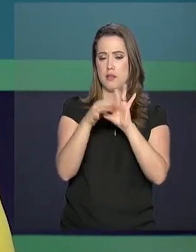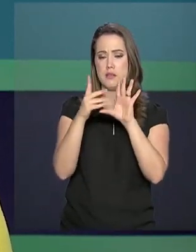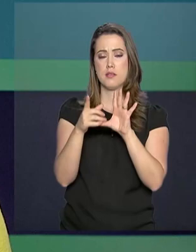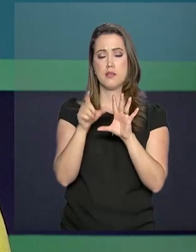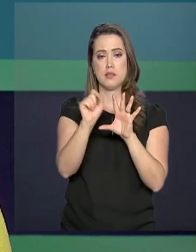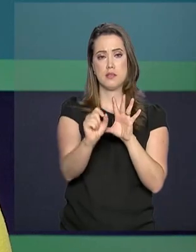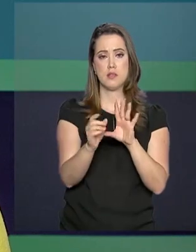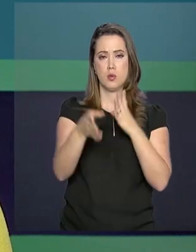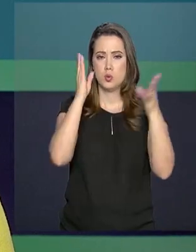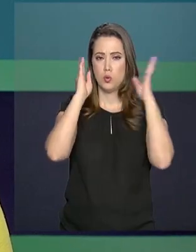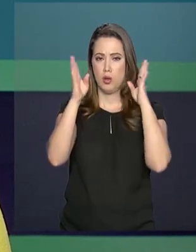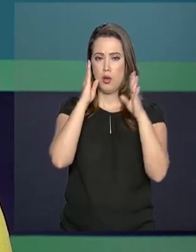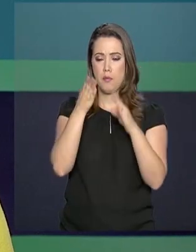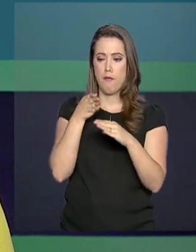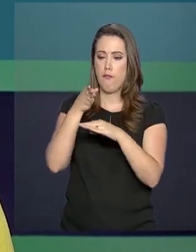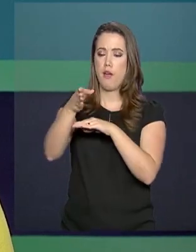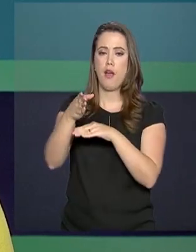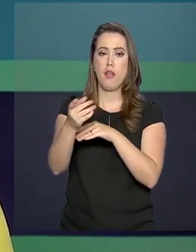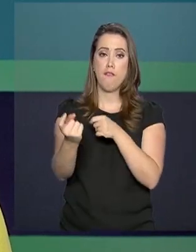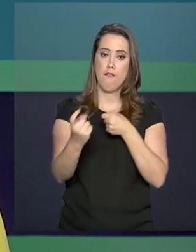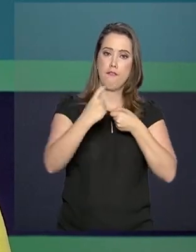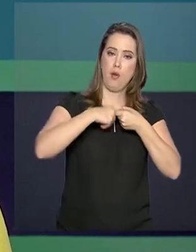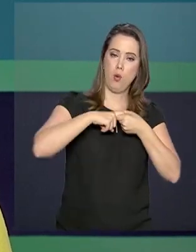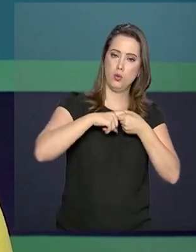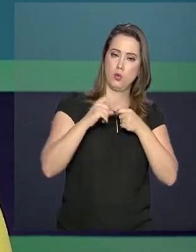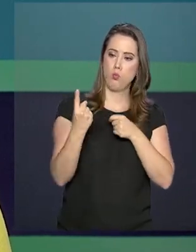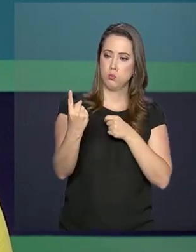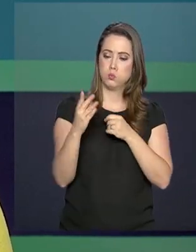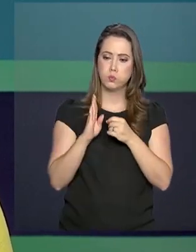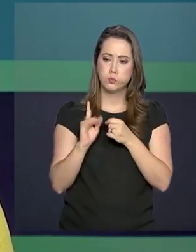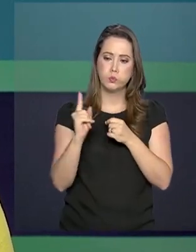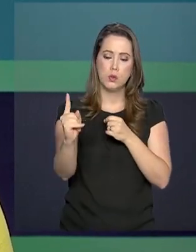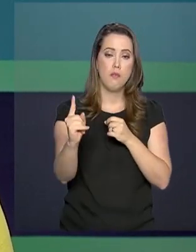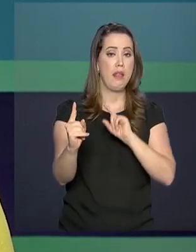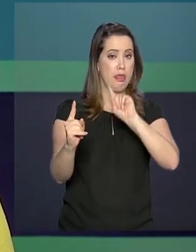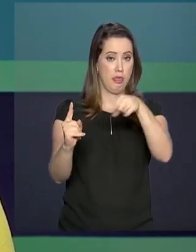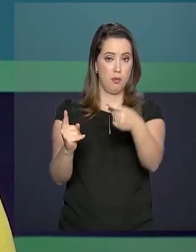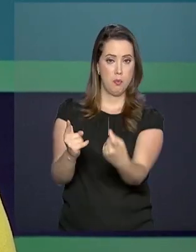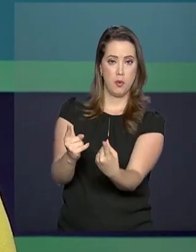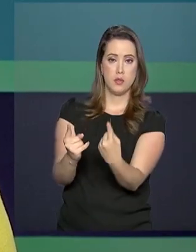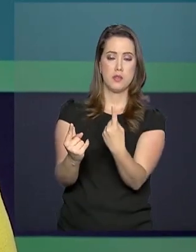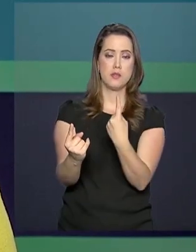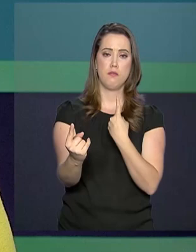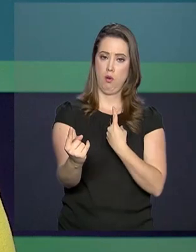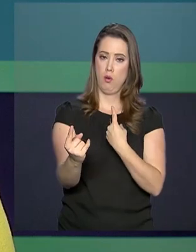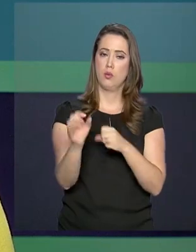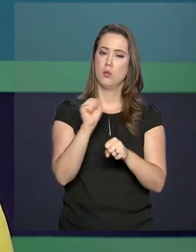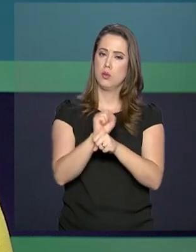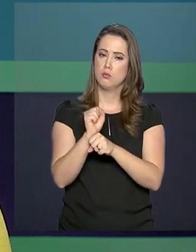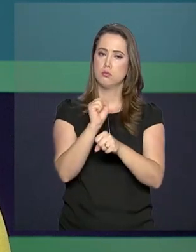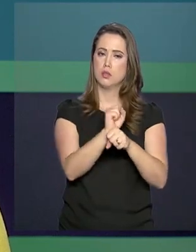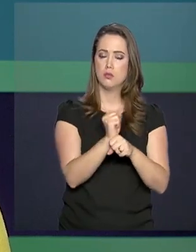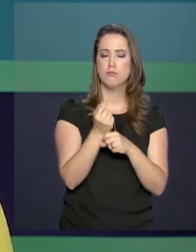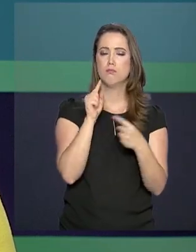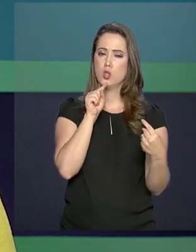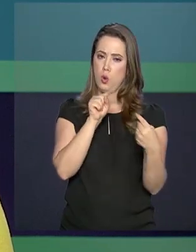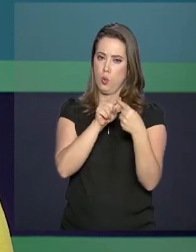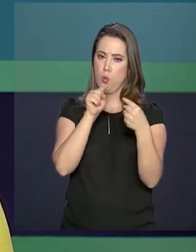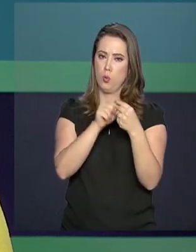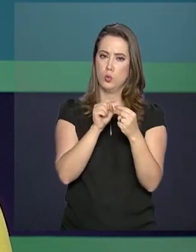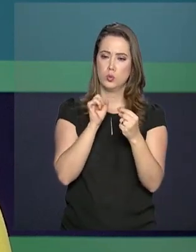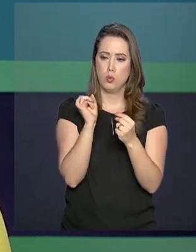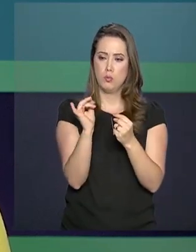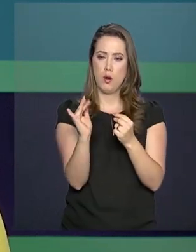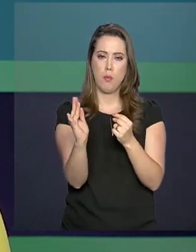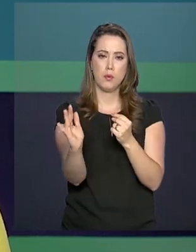meio de pare-siga. E o tempo de parada terá variação conforme o fluxo dos veículos em cada sentido. Essa